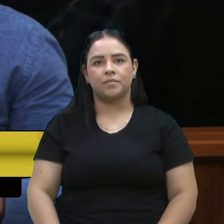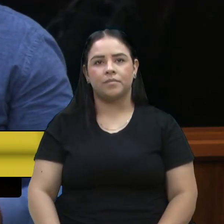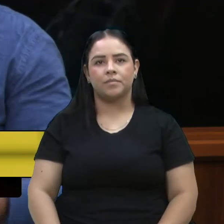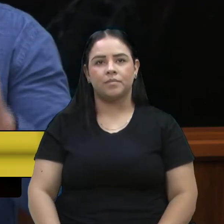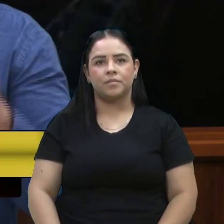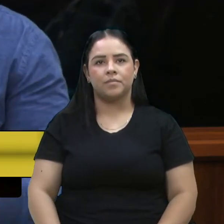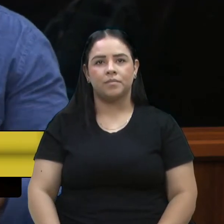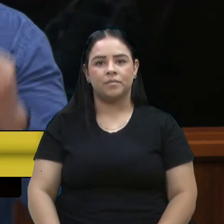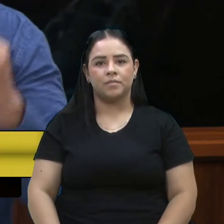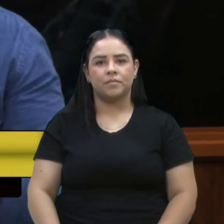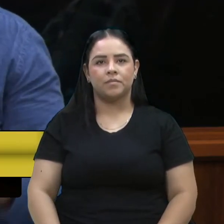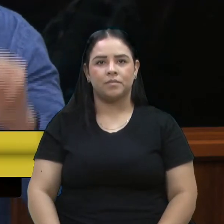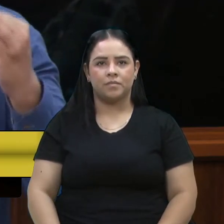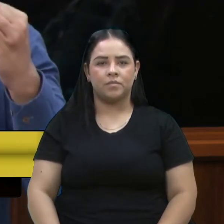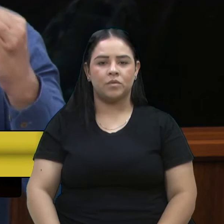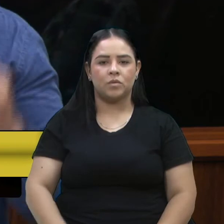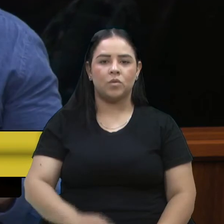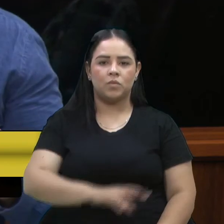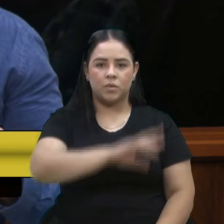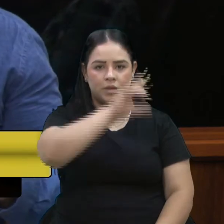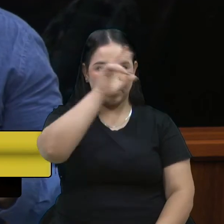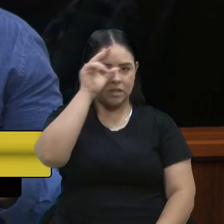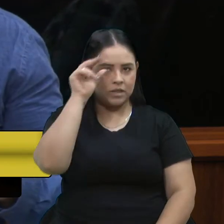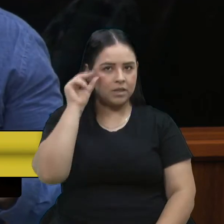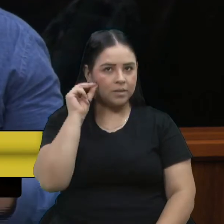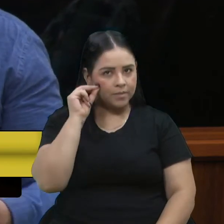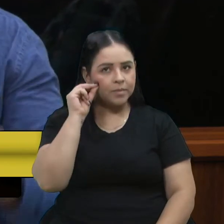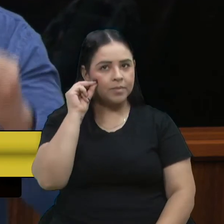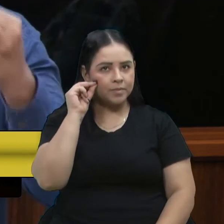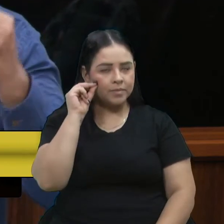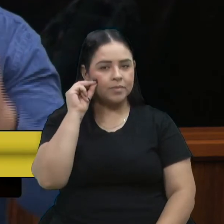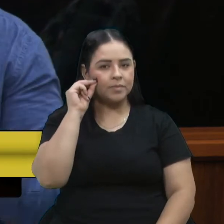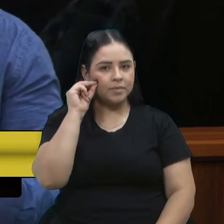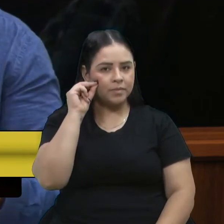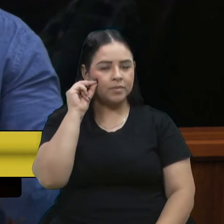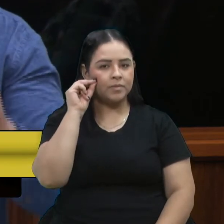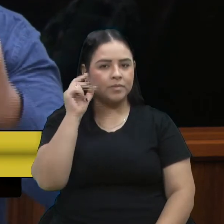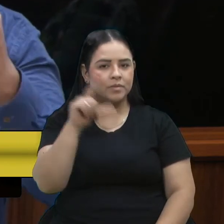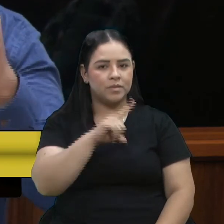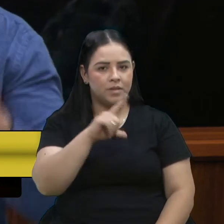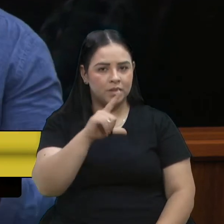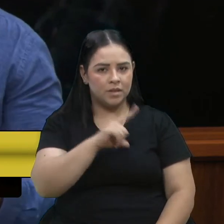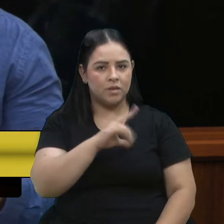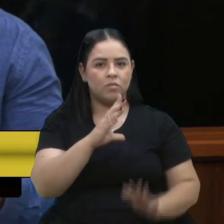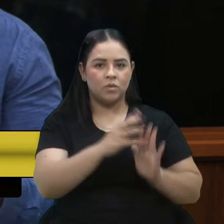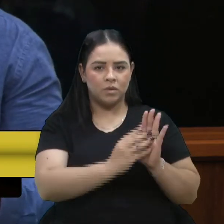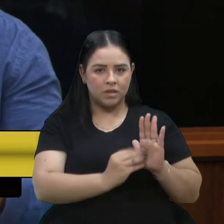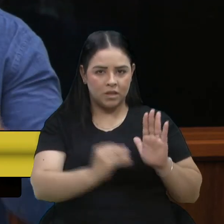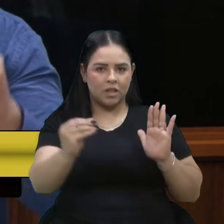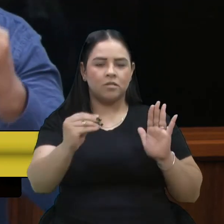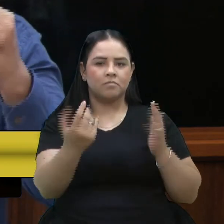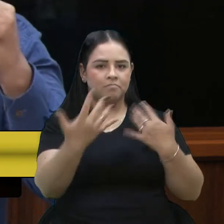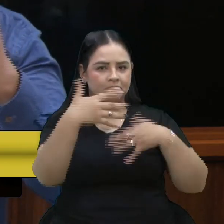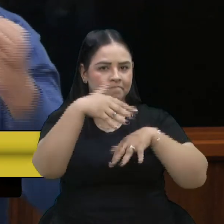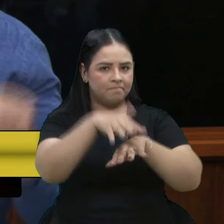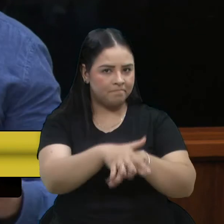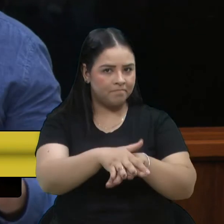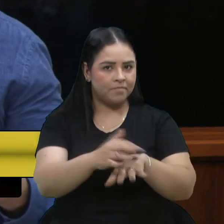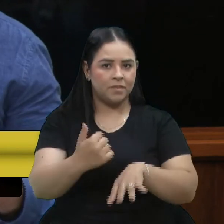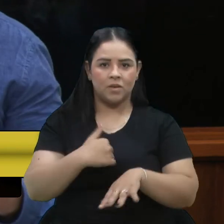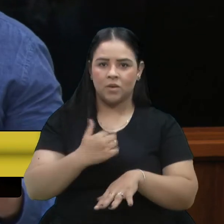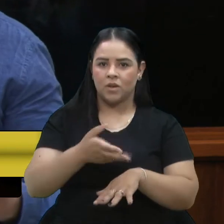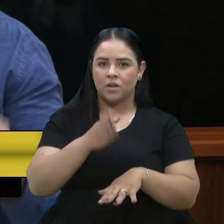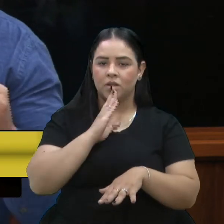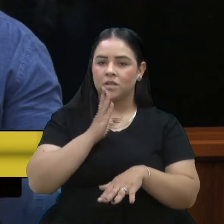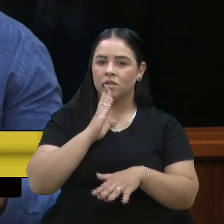A rede pública municipal dá exemplo na inclusão. Conheço as outras